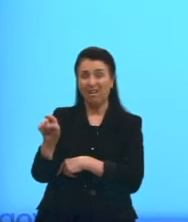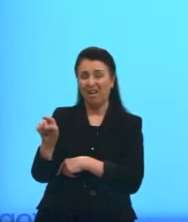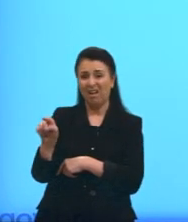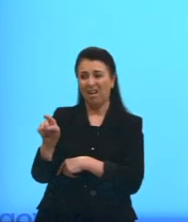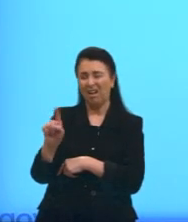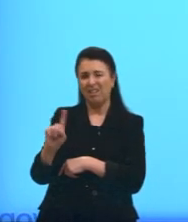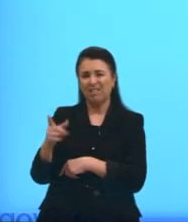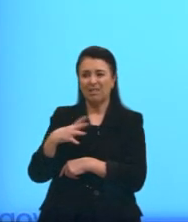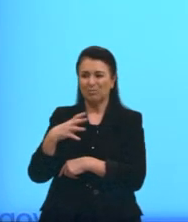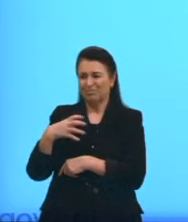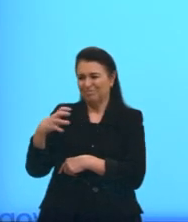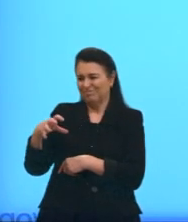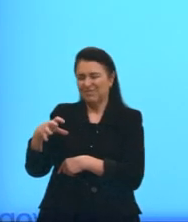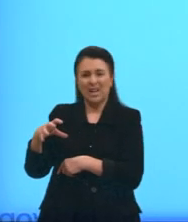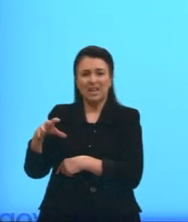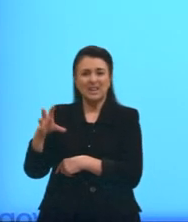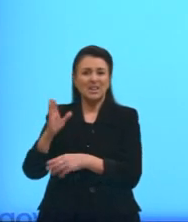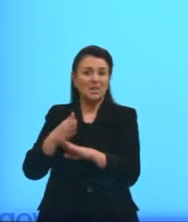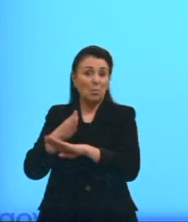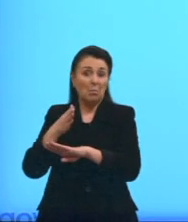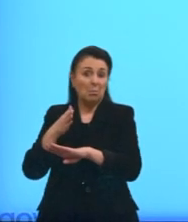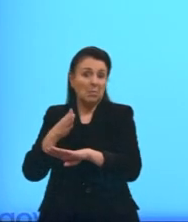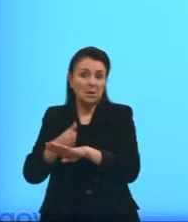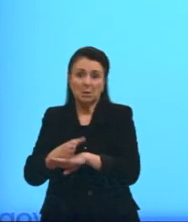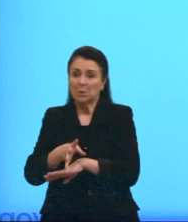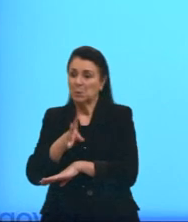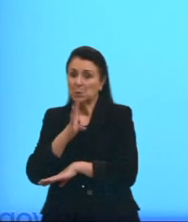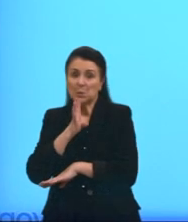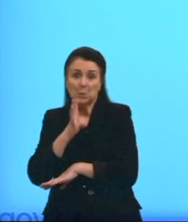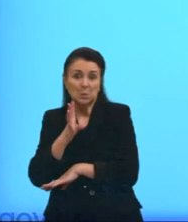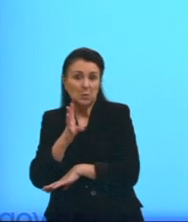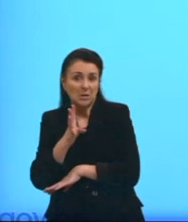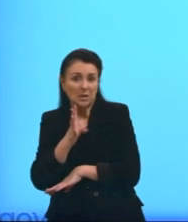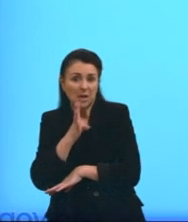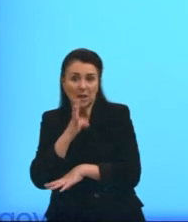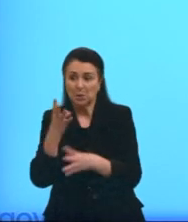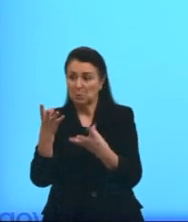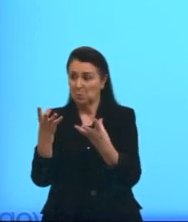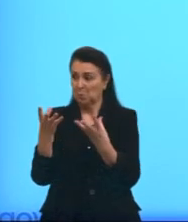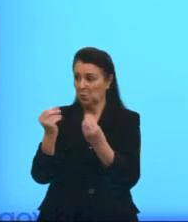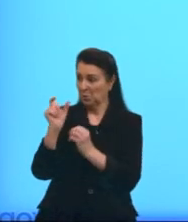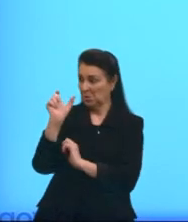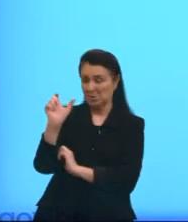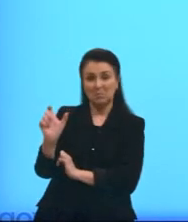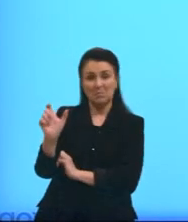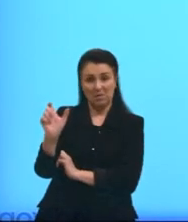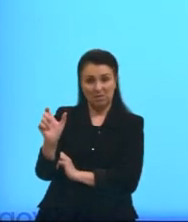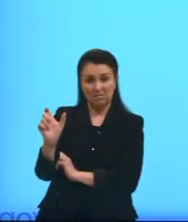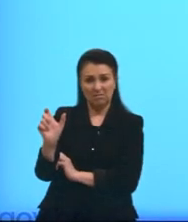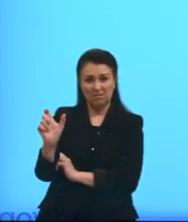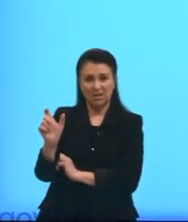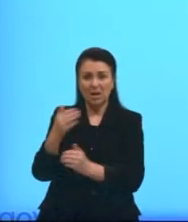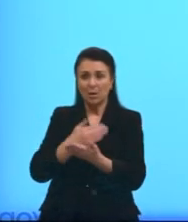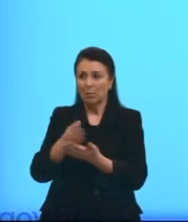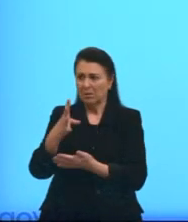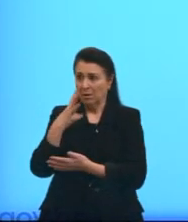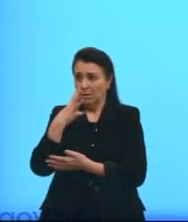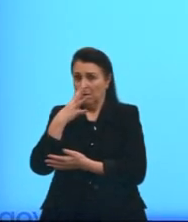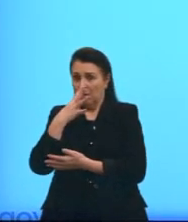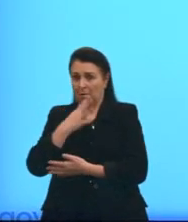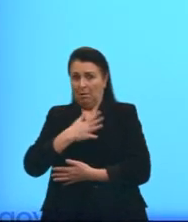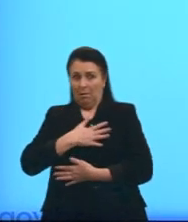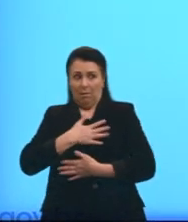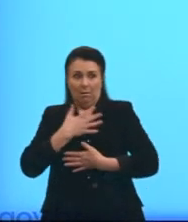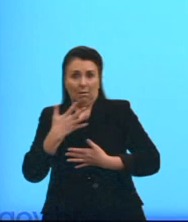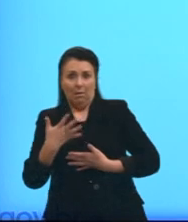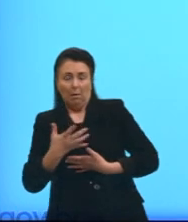vulnerável socialmente, não conhece sequer esses termos. E acaba se apavorando com uma coisa que seria